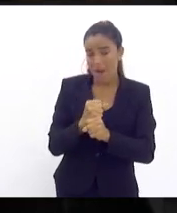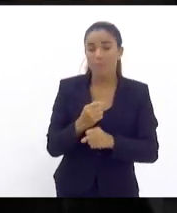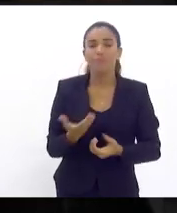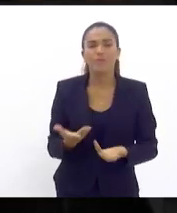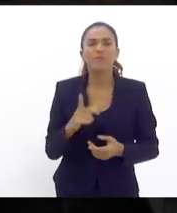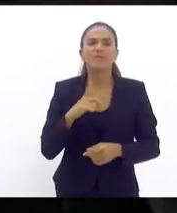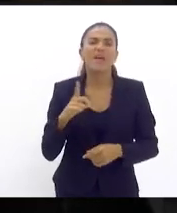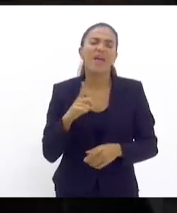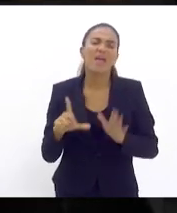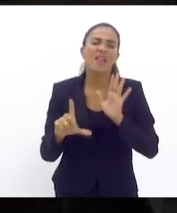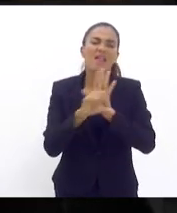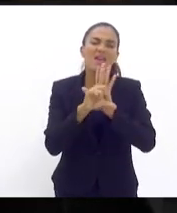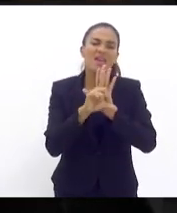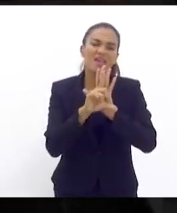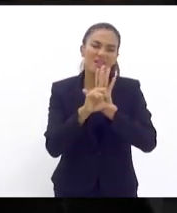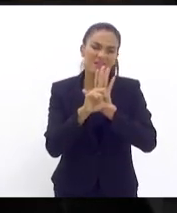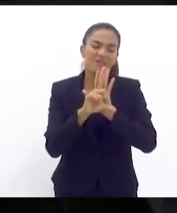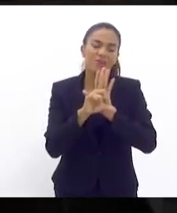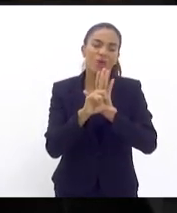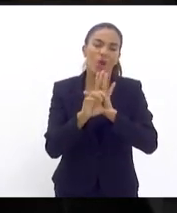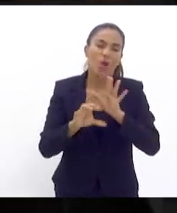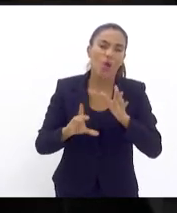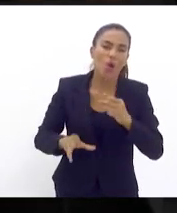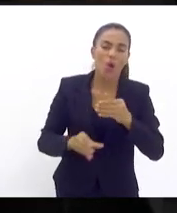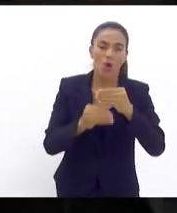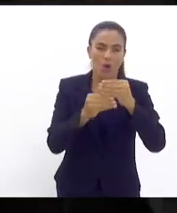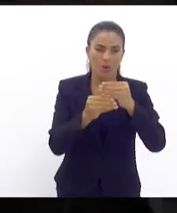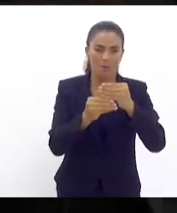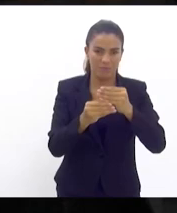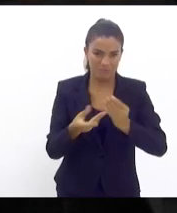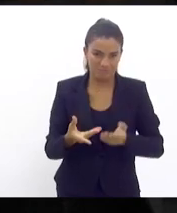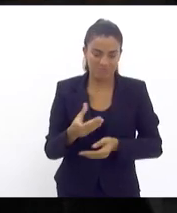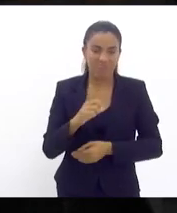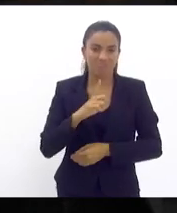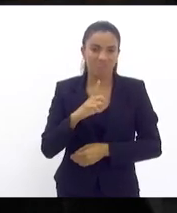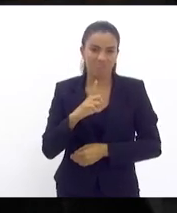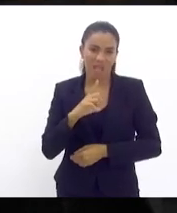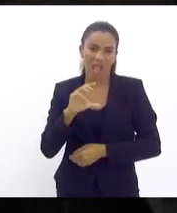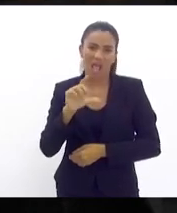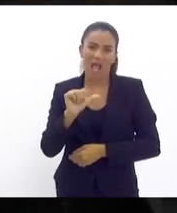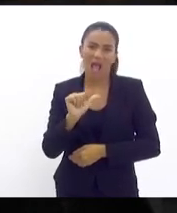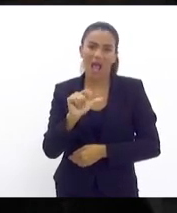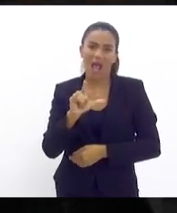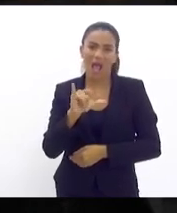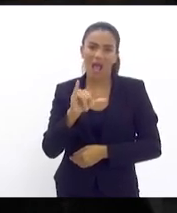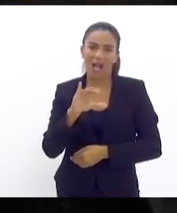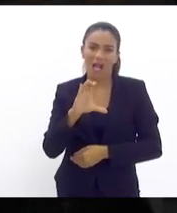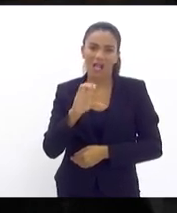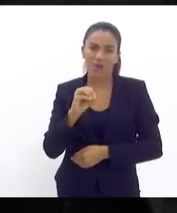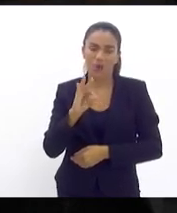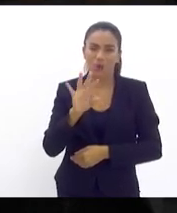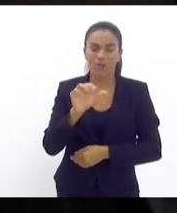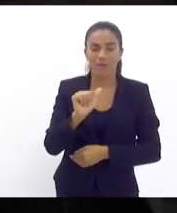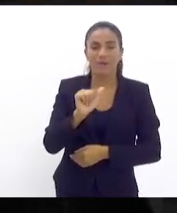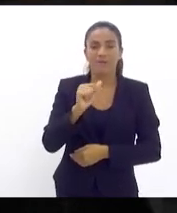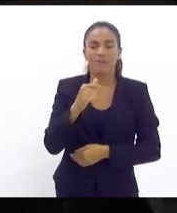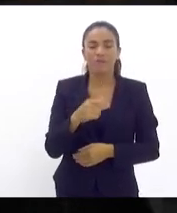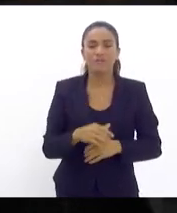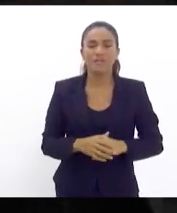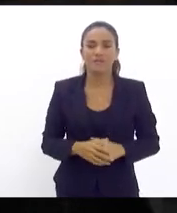complementar federal, a nossa alíquota é 18% na gasolina.